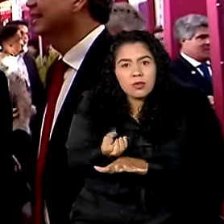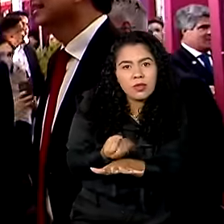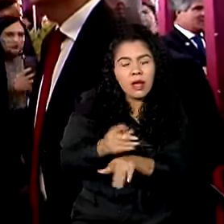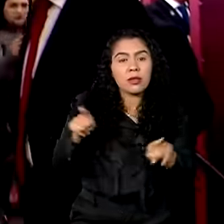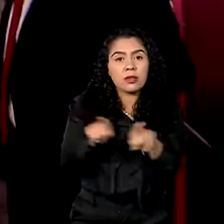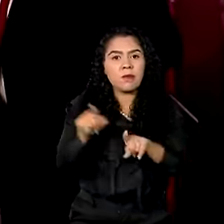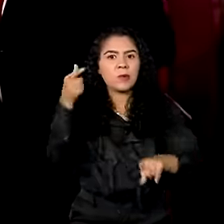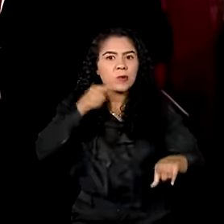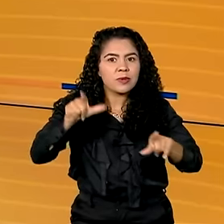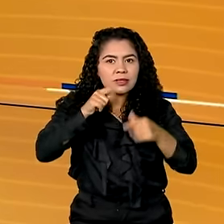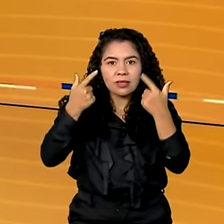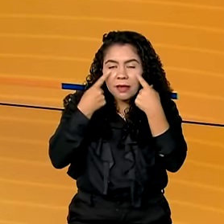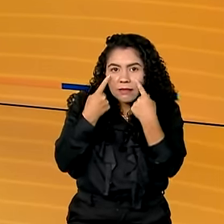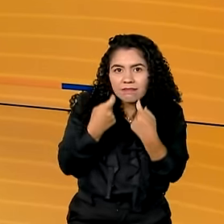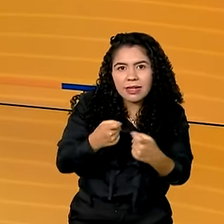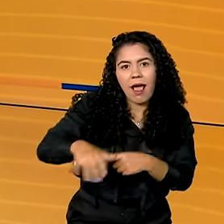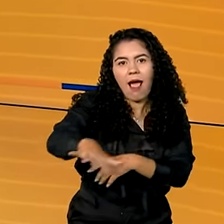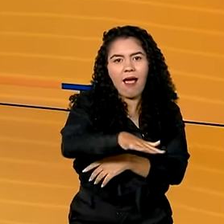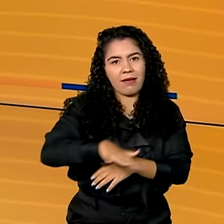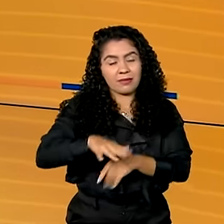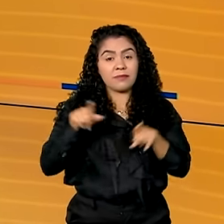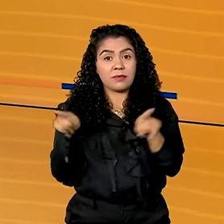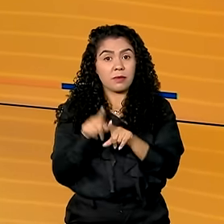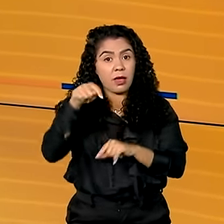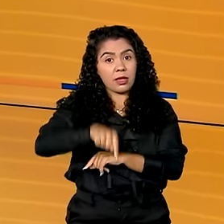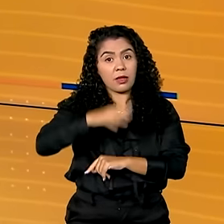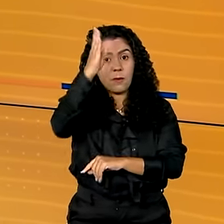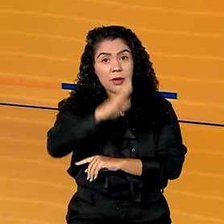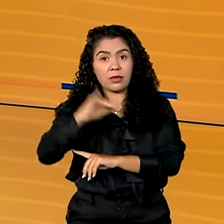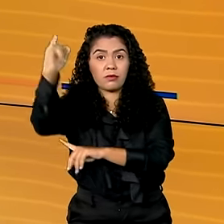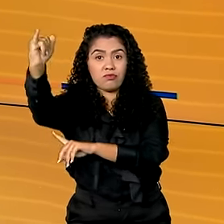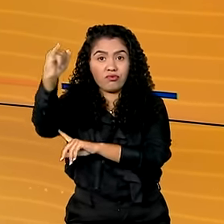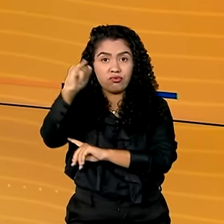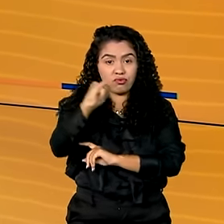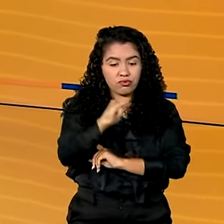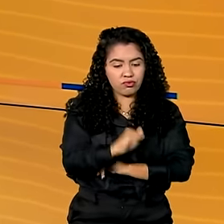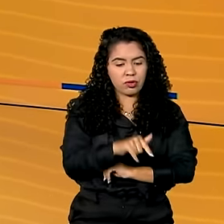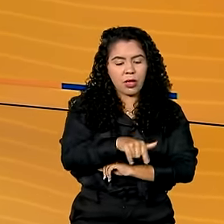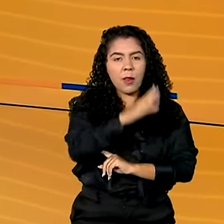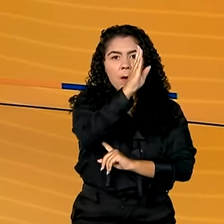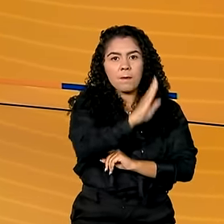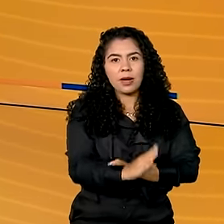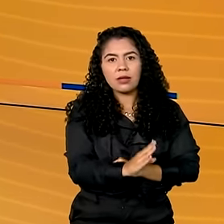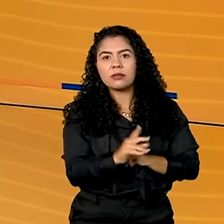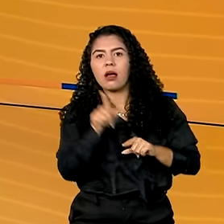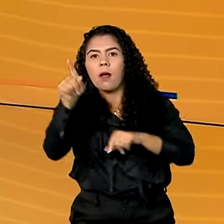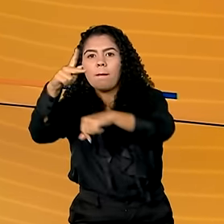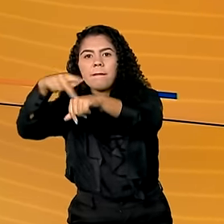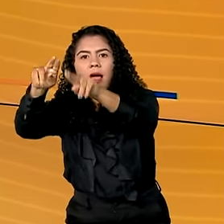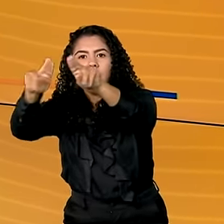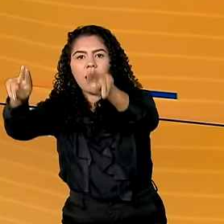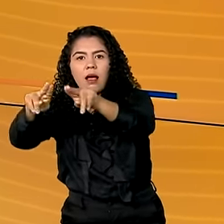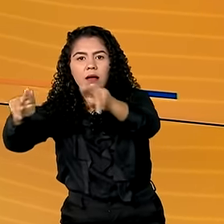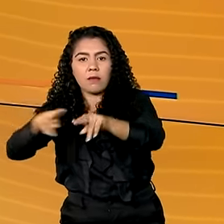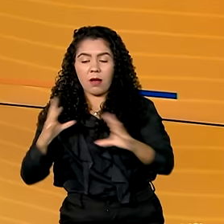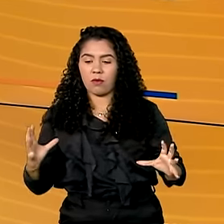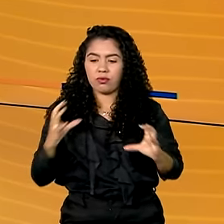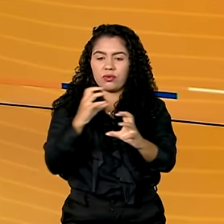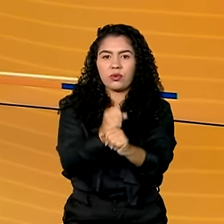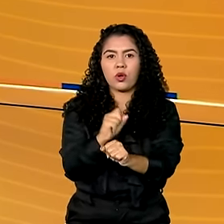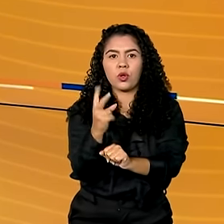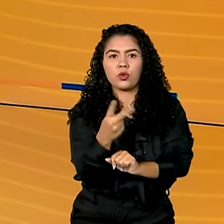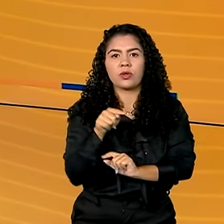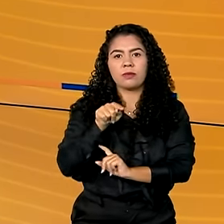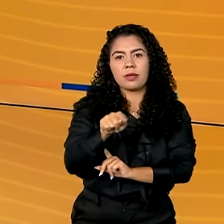aumentar a atratividade. Chega ao Brasil mais um voo de repatriados do Líbano. Até agora, mais de 2.500